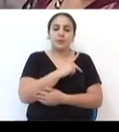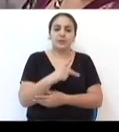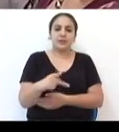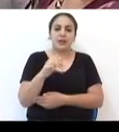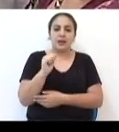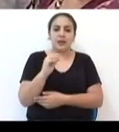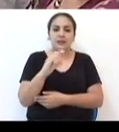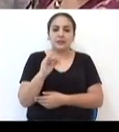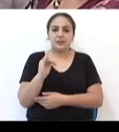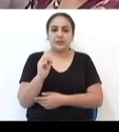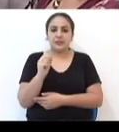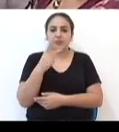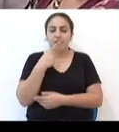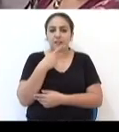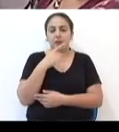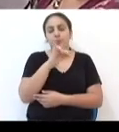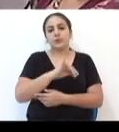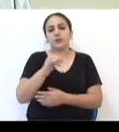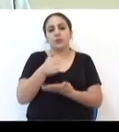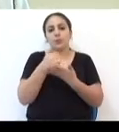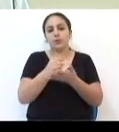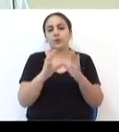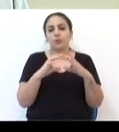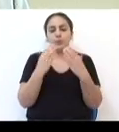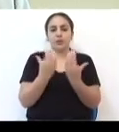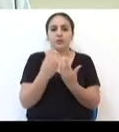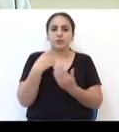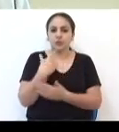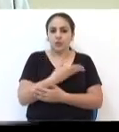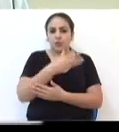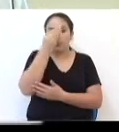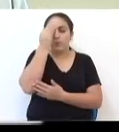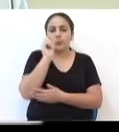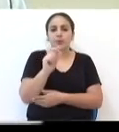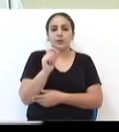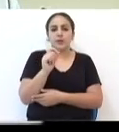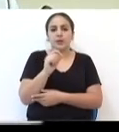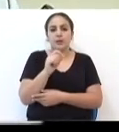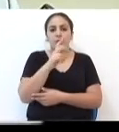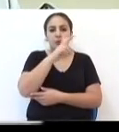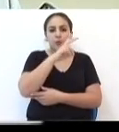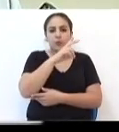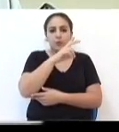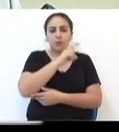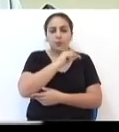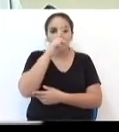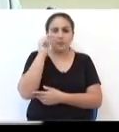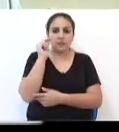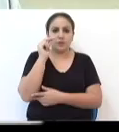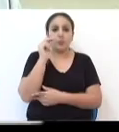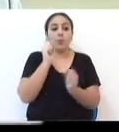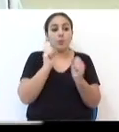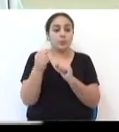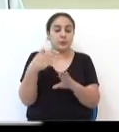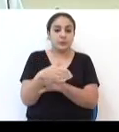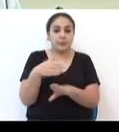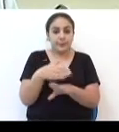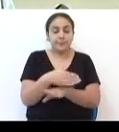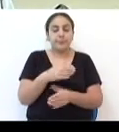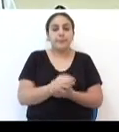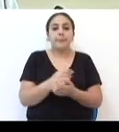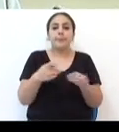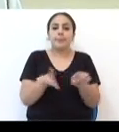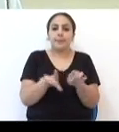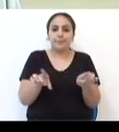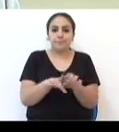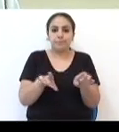importância do apoio da comunidade. Nós entendemos que o poder público é essencial para participar do processo, mas